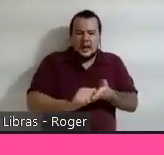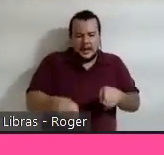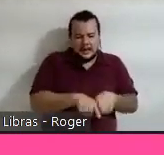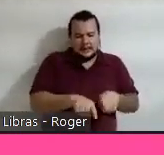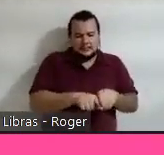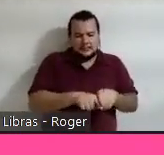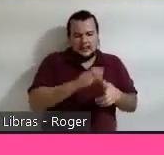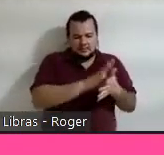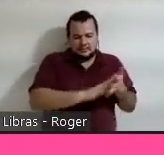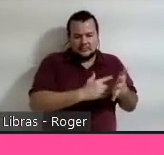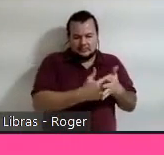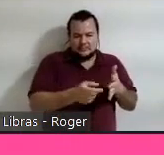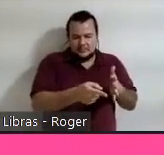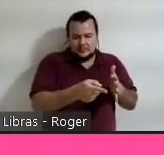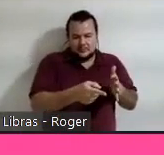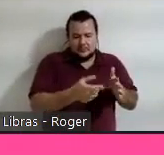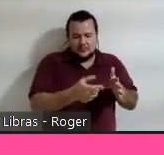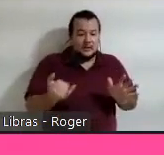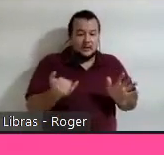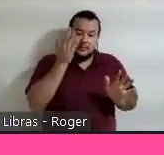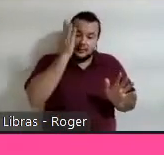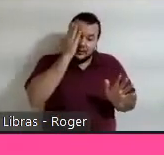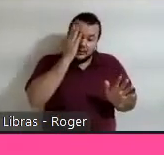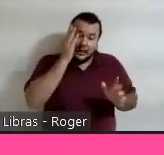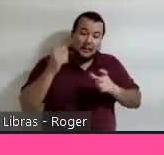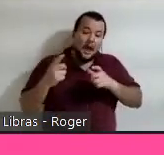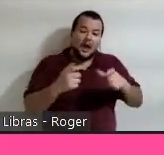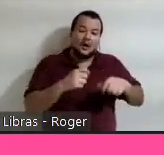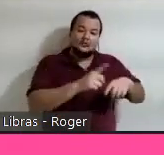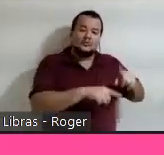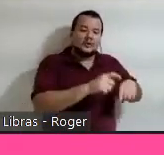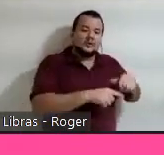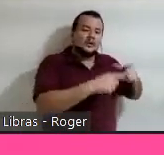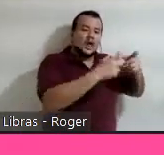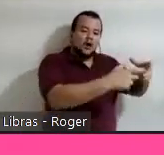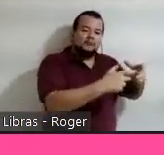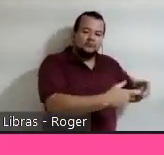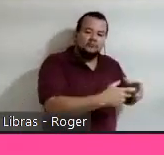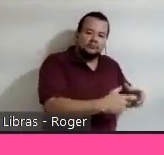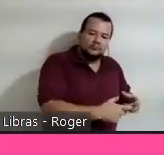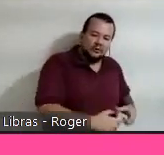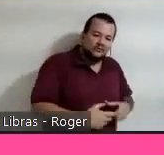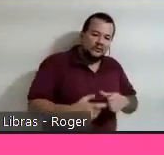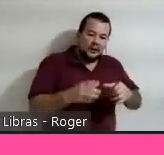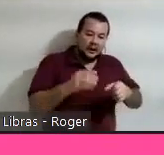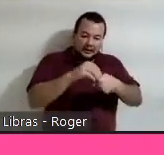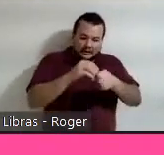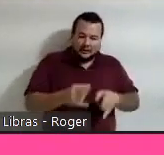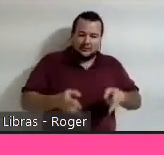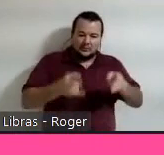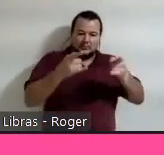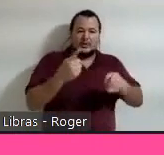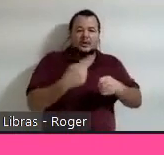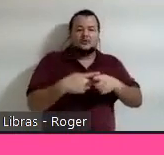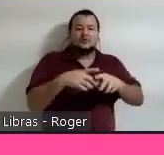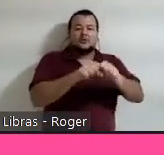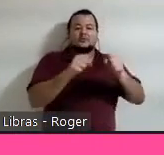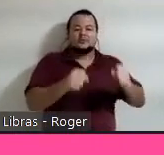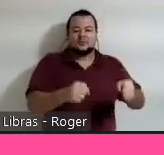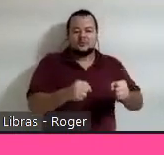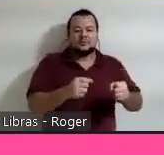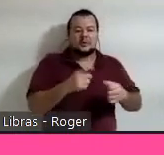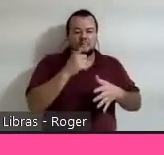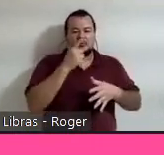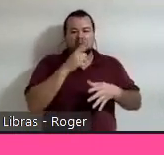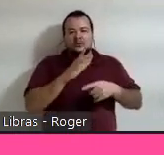É importante saber onde cada material vai ficar no nosso prédio, porque um subsistema que seja mais exposto por exemplo, a